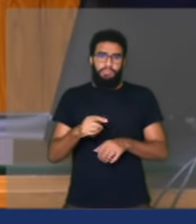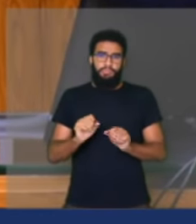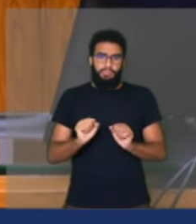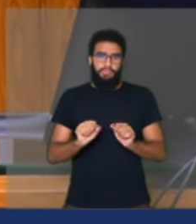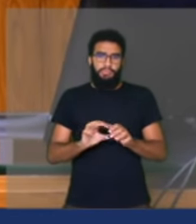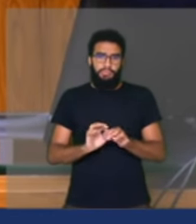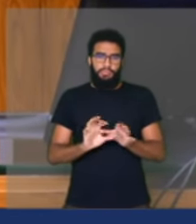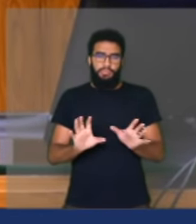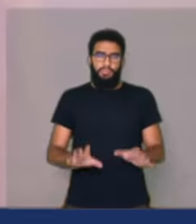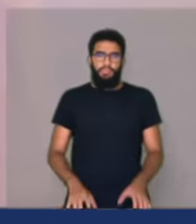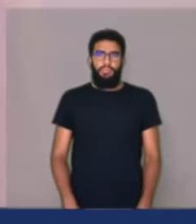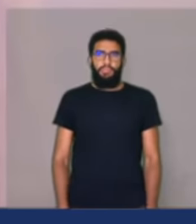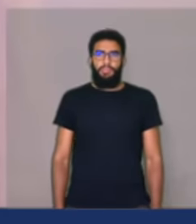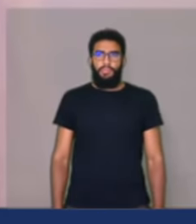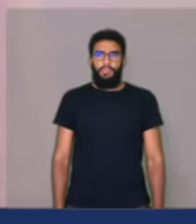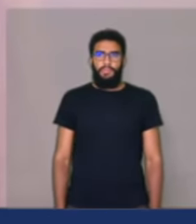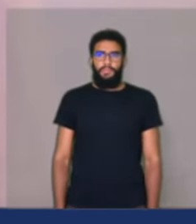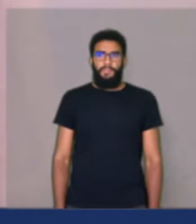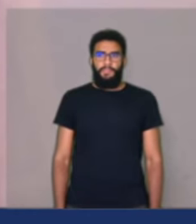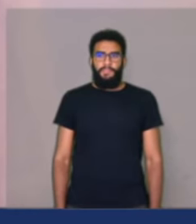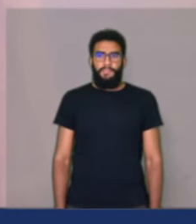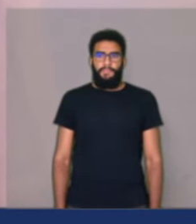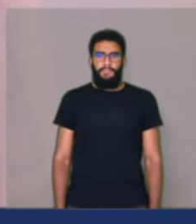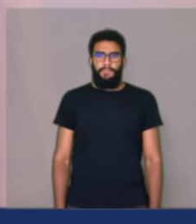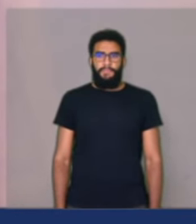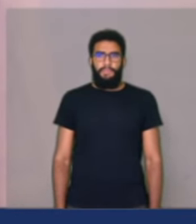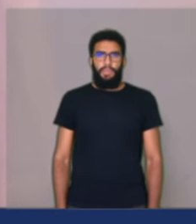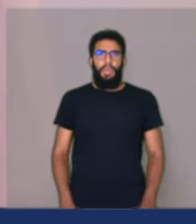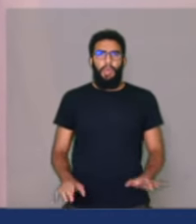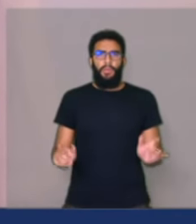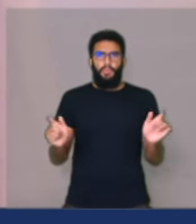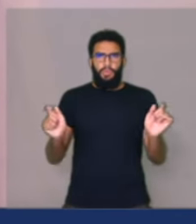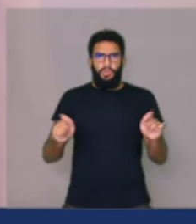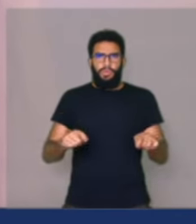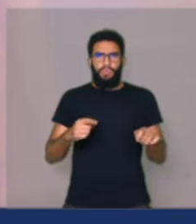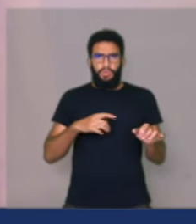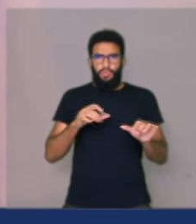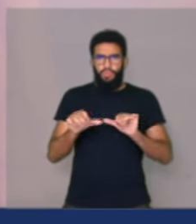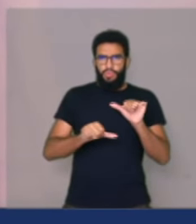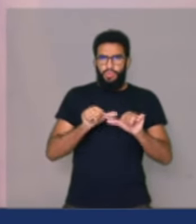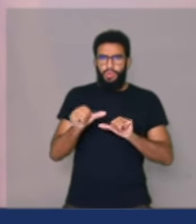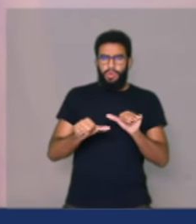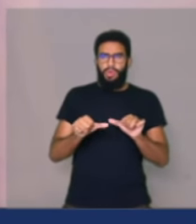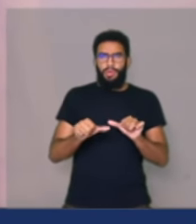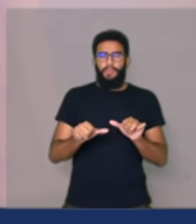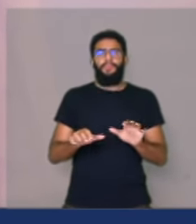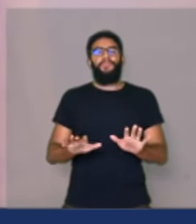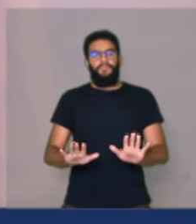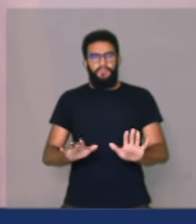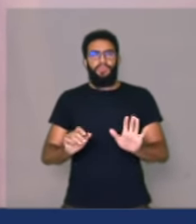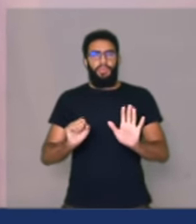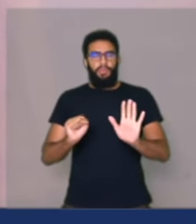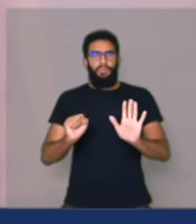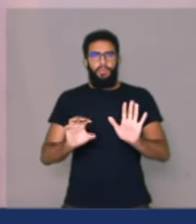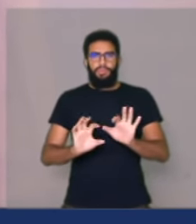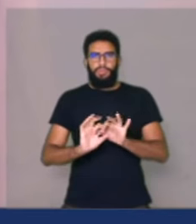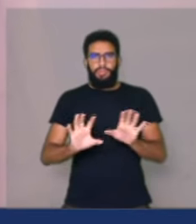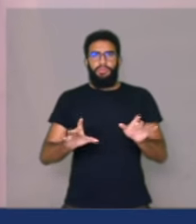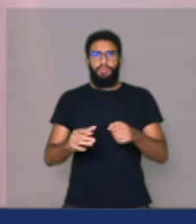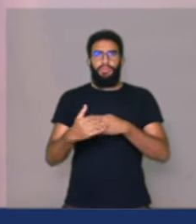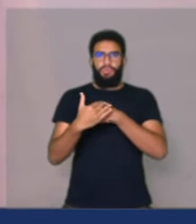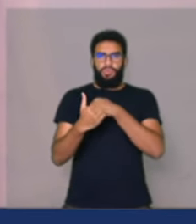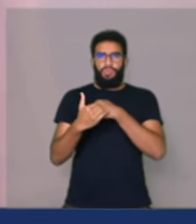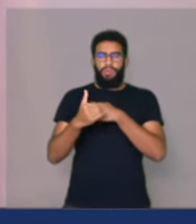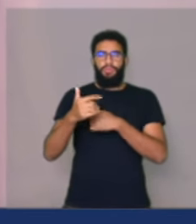O senhor pode me permitir, então, eu vou trocar de equipamento aqui. Claro, fica à vontade. Eu volto a chamar o senhor. vou trocar de equipamento e o senhor me chama na